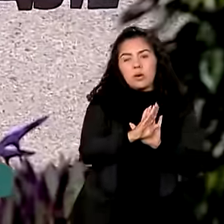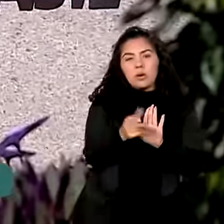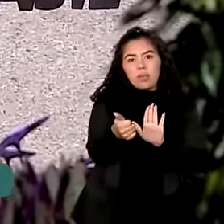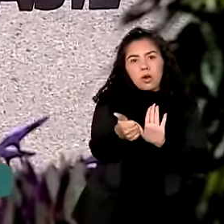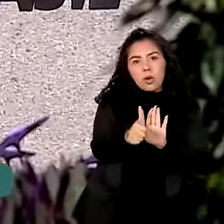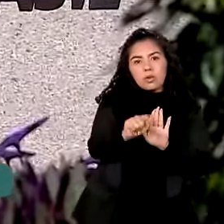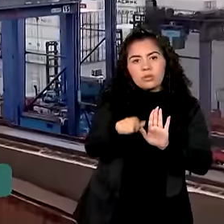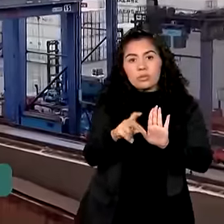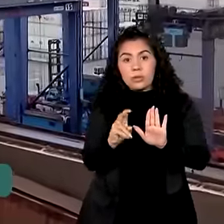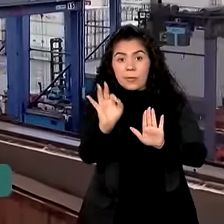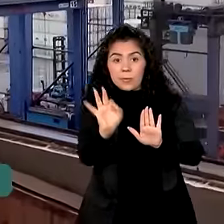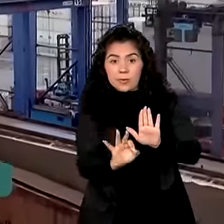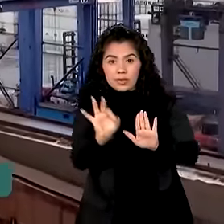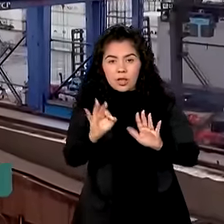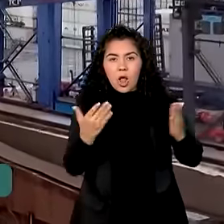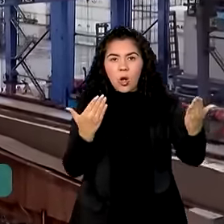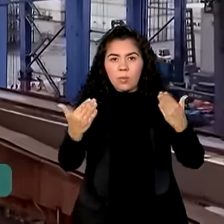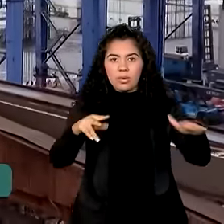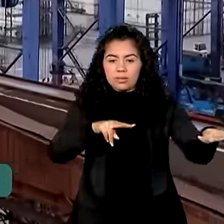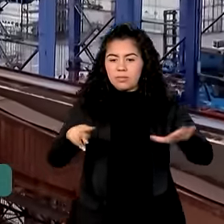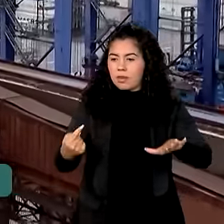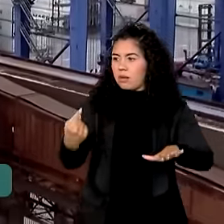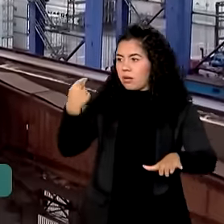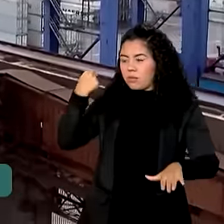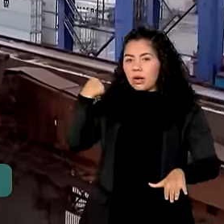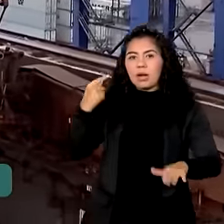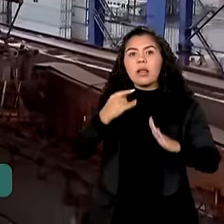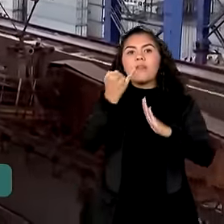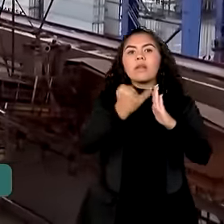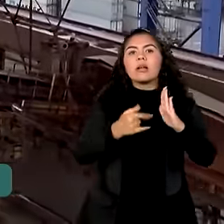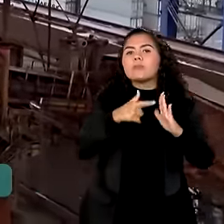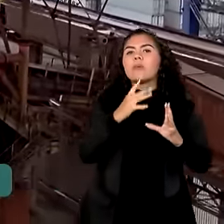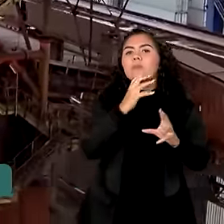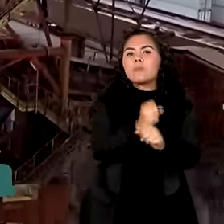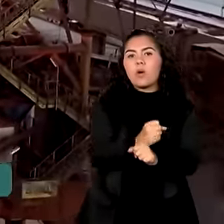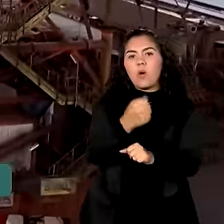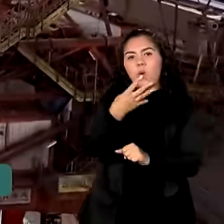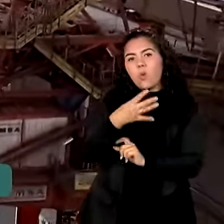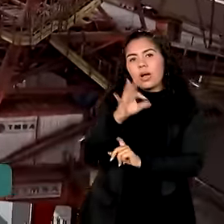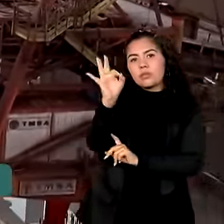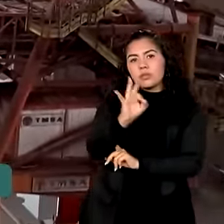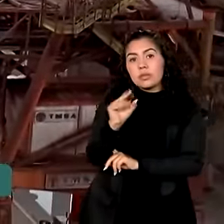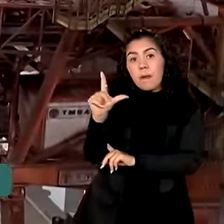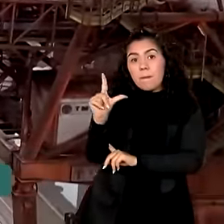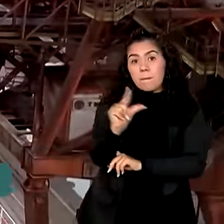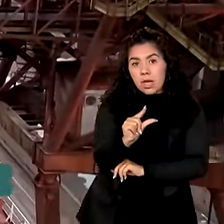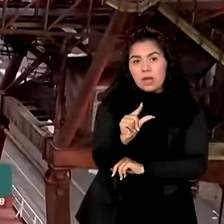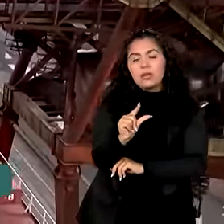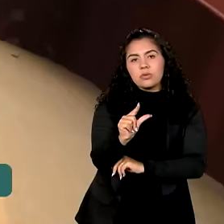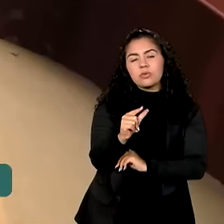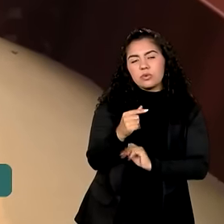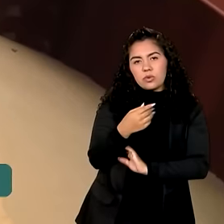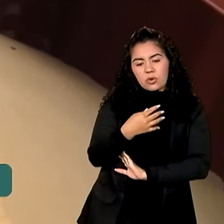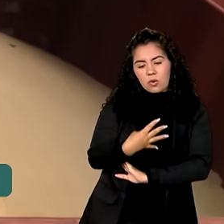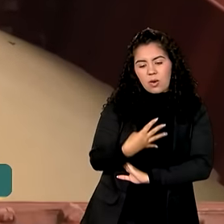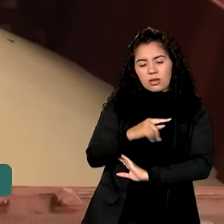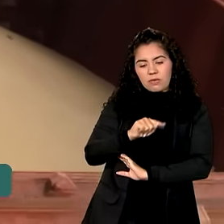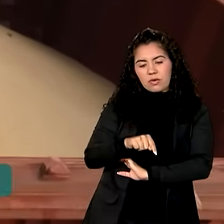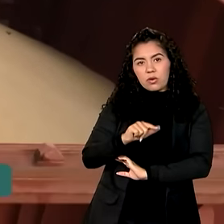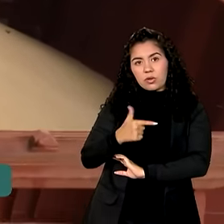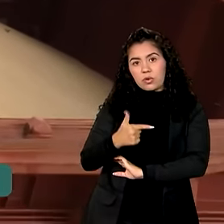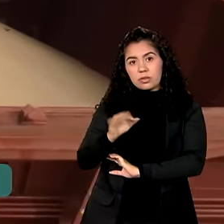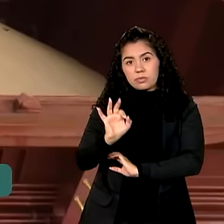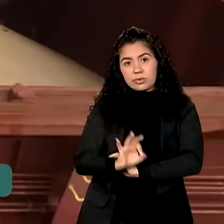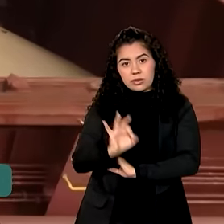projetados na semana anterior. E a inflação vai ser de 4%, menor do que os 4,02%.